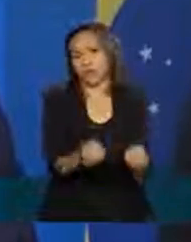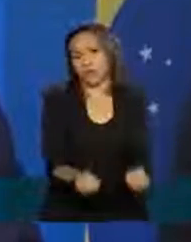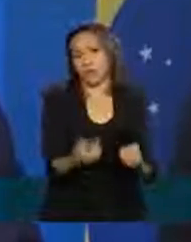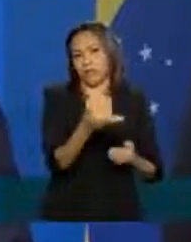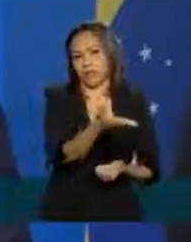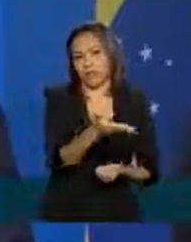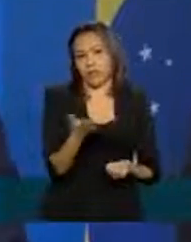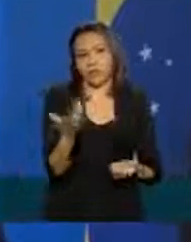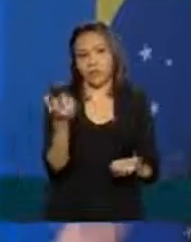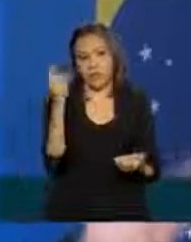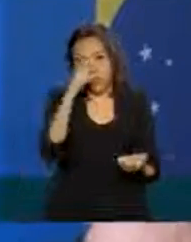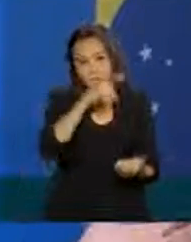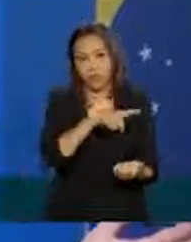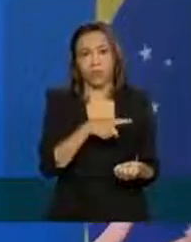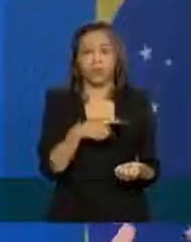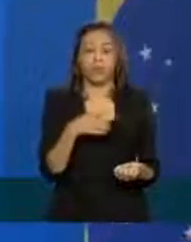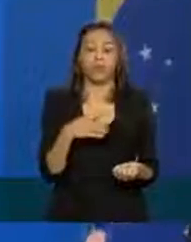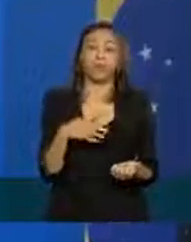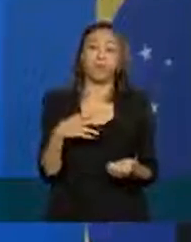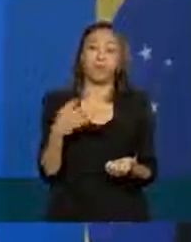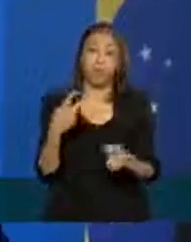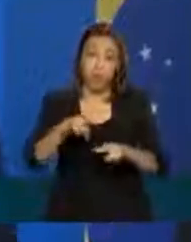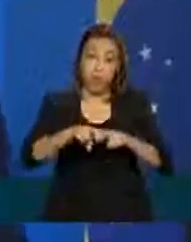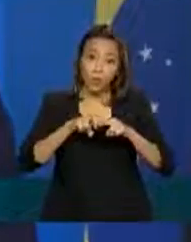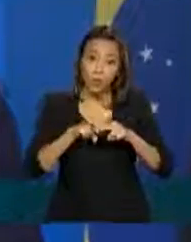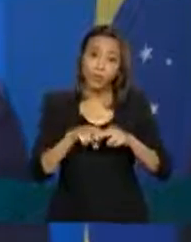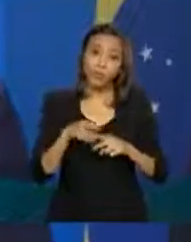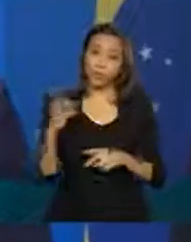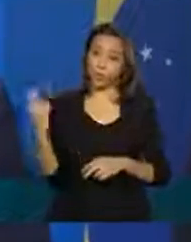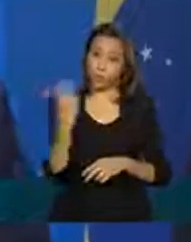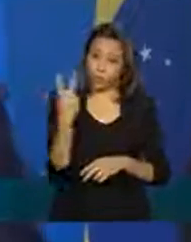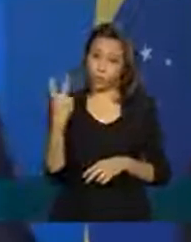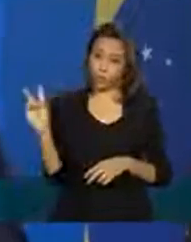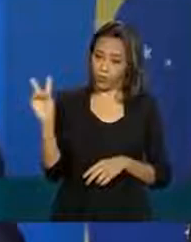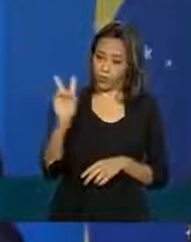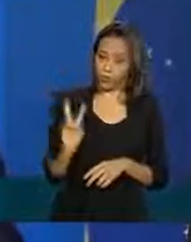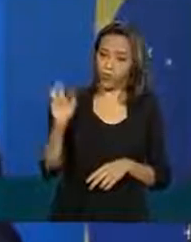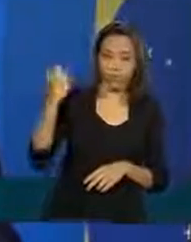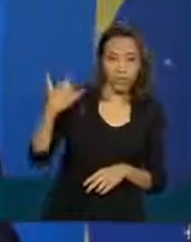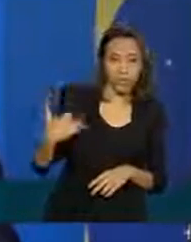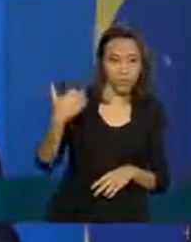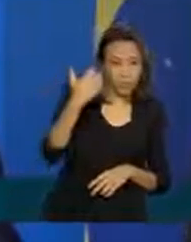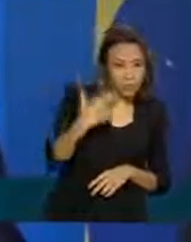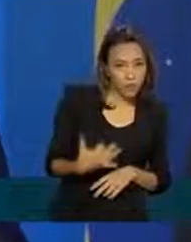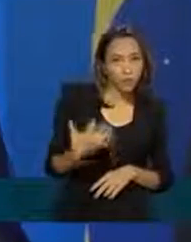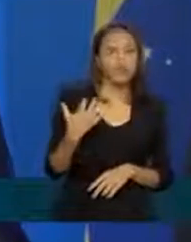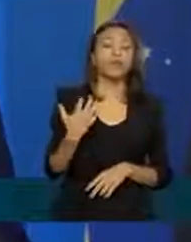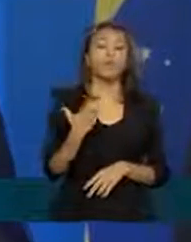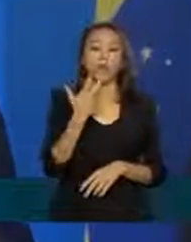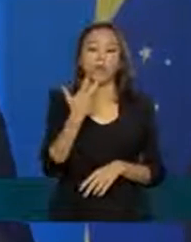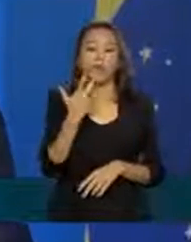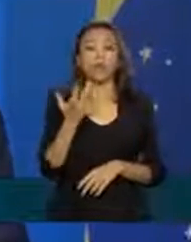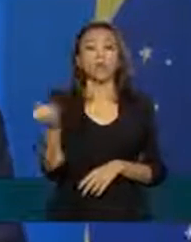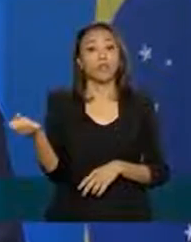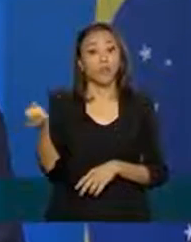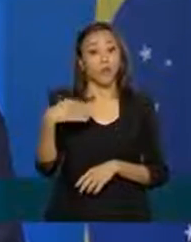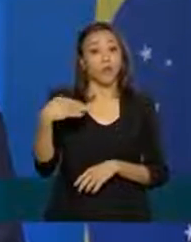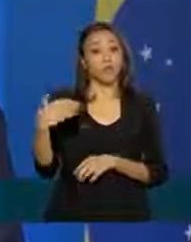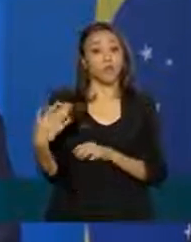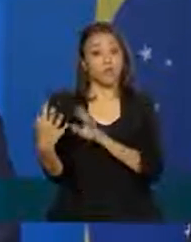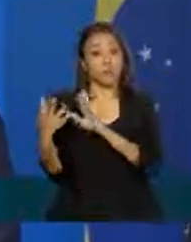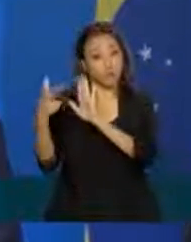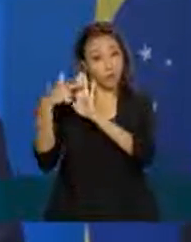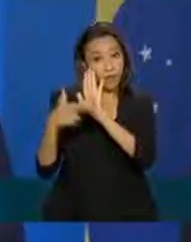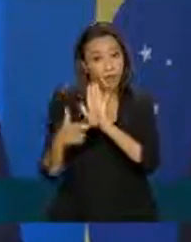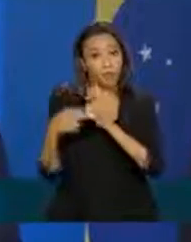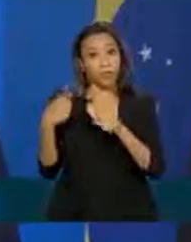precisa é mais demorado por isso é que o Roberto e o Montesano acabaram de anunciar essa medida porque é o segmento